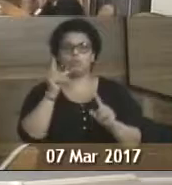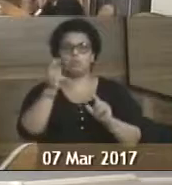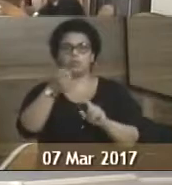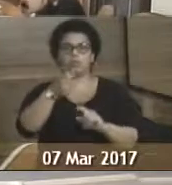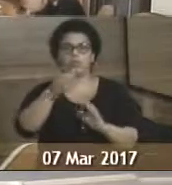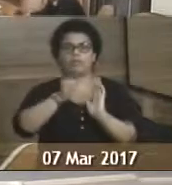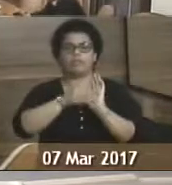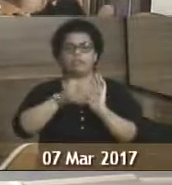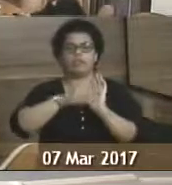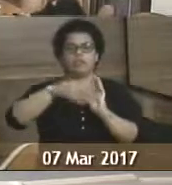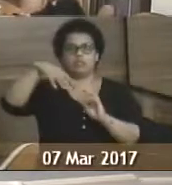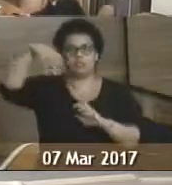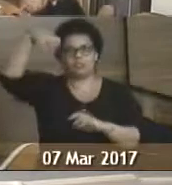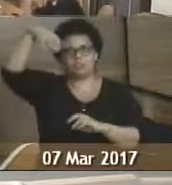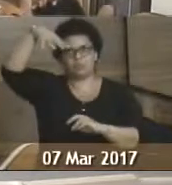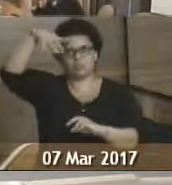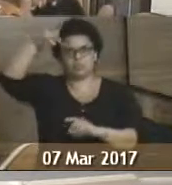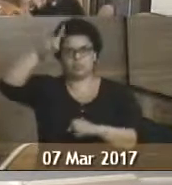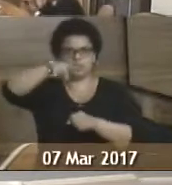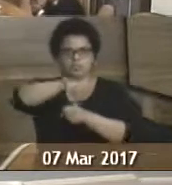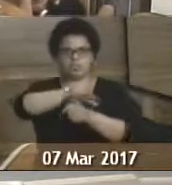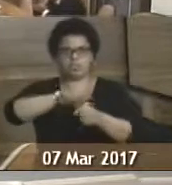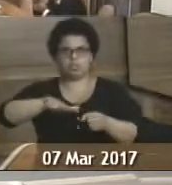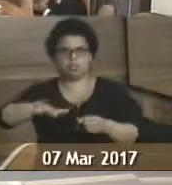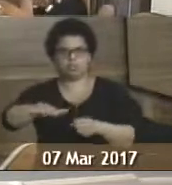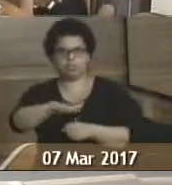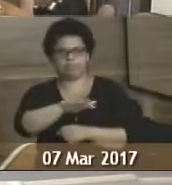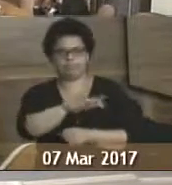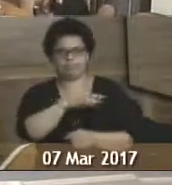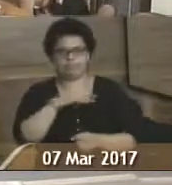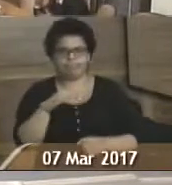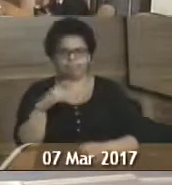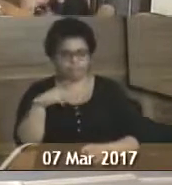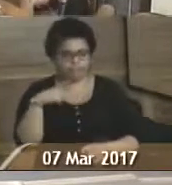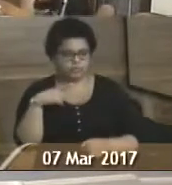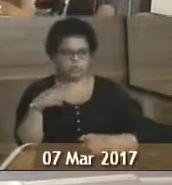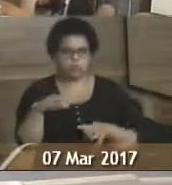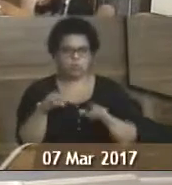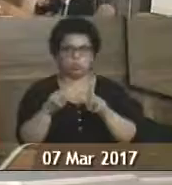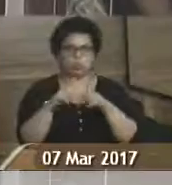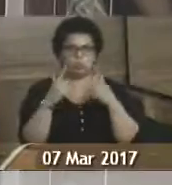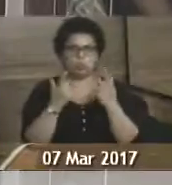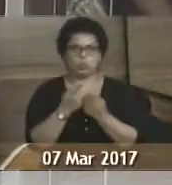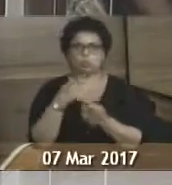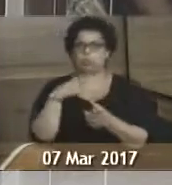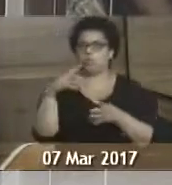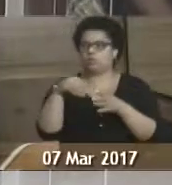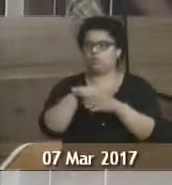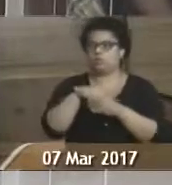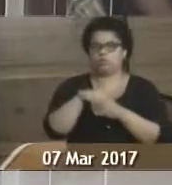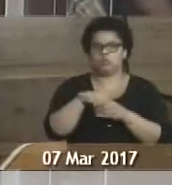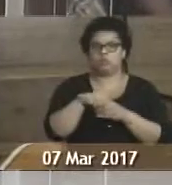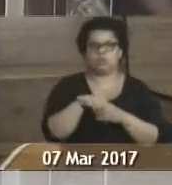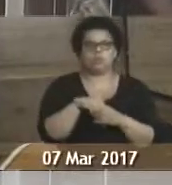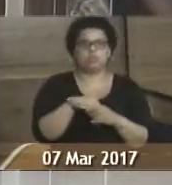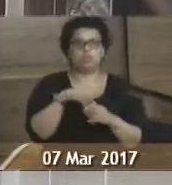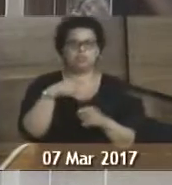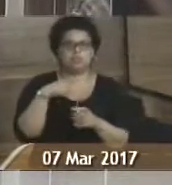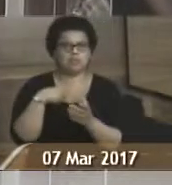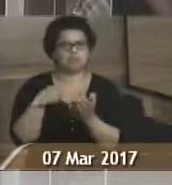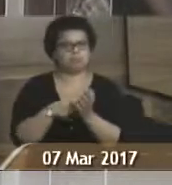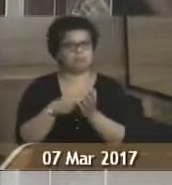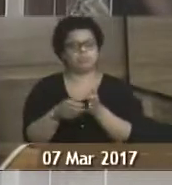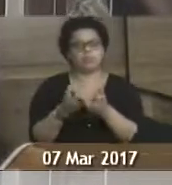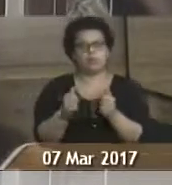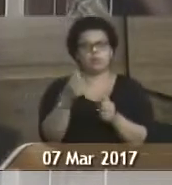energia na Ilha Grande. Eu recebi, até num grupo que eu faço parte da Ilha Grande, reivindicações que